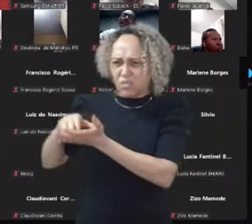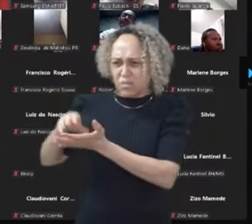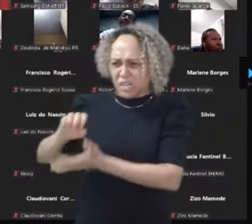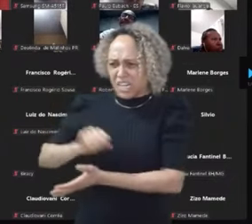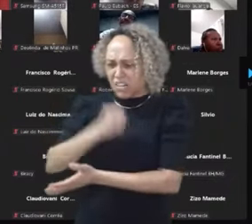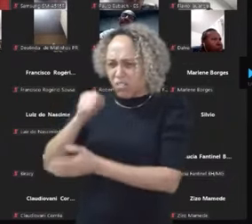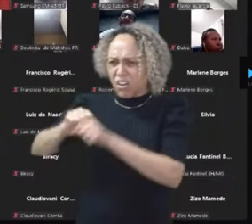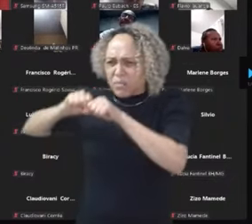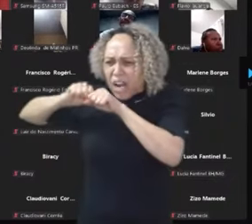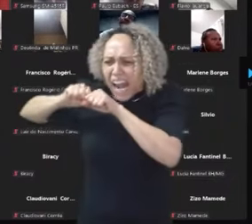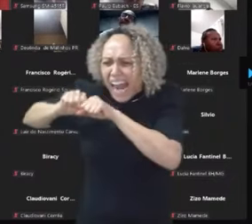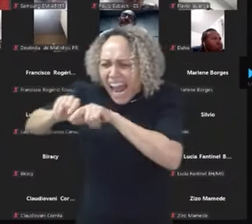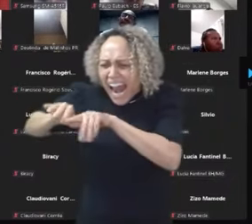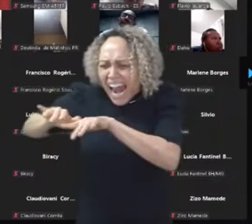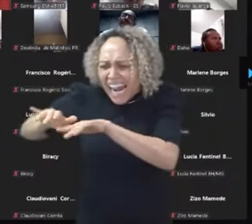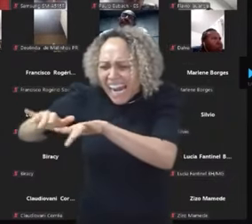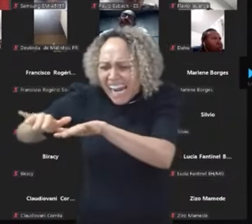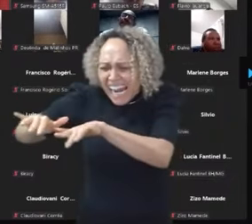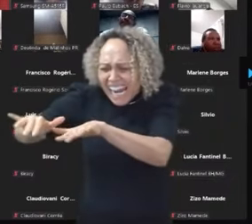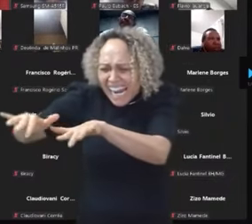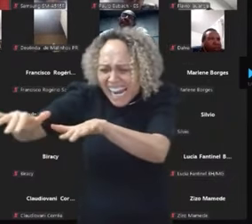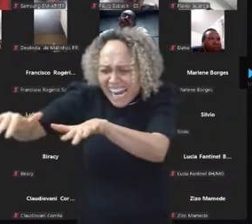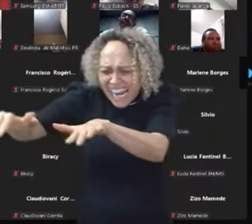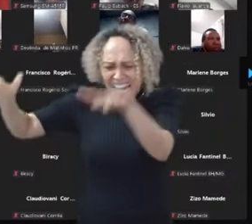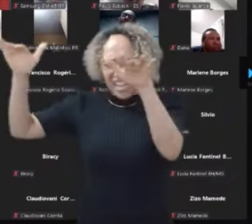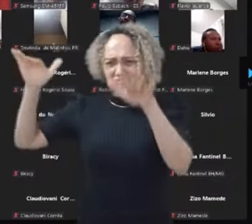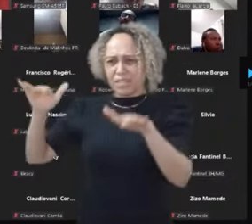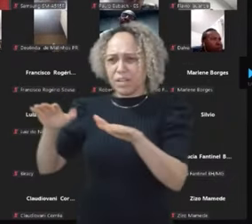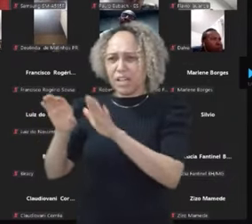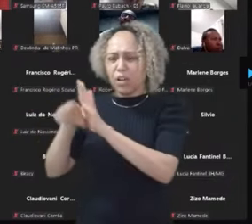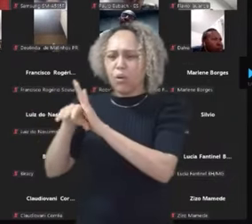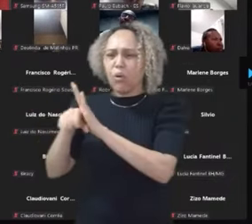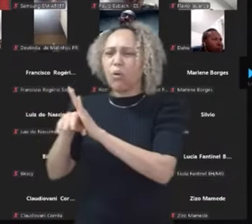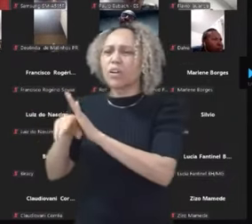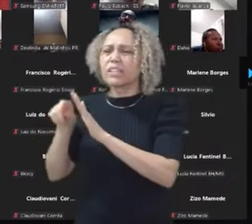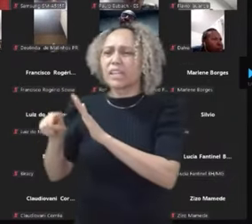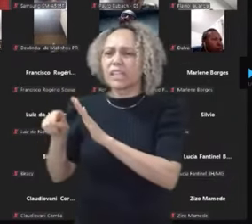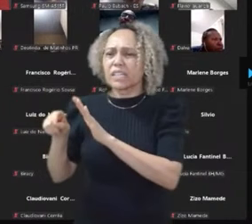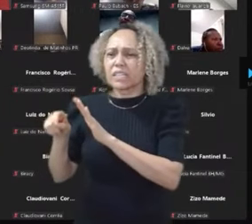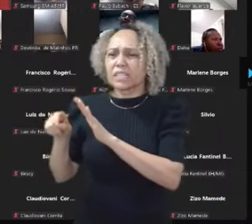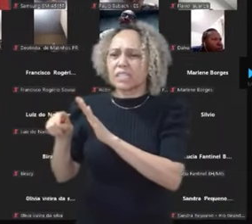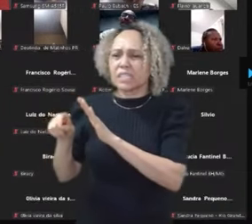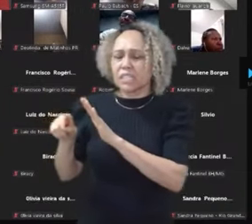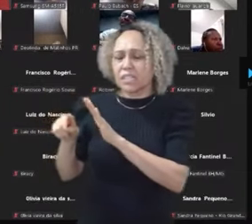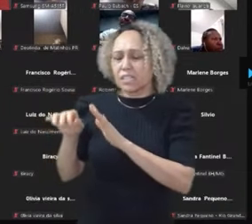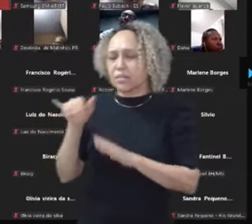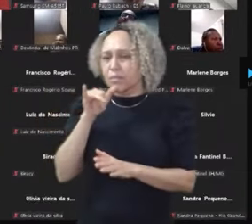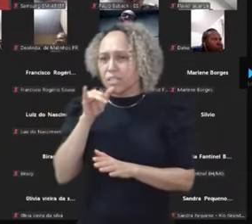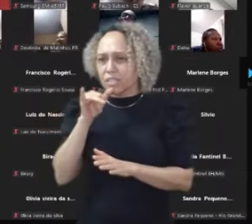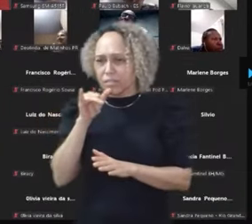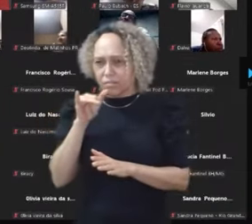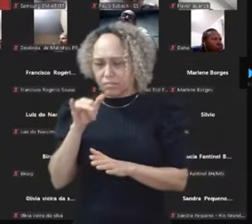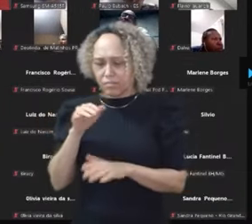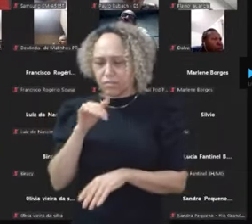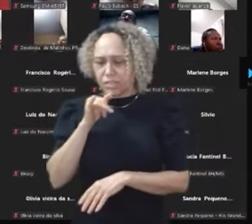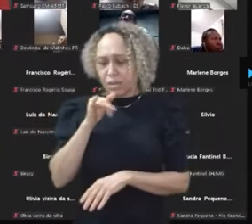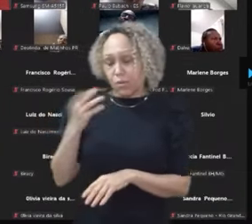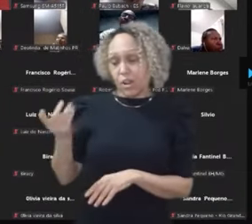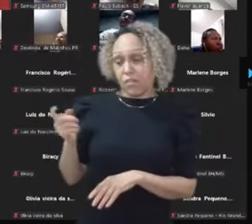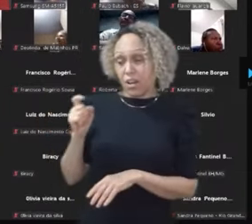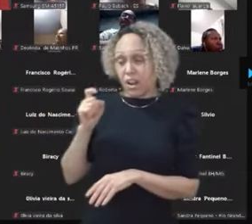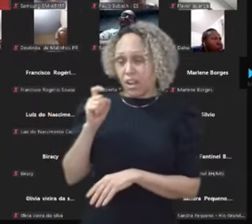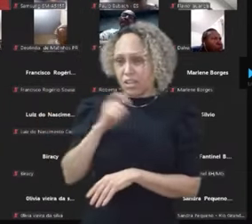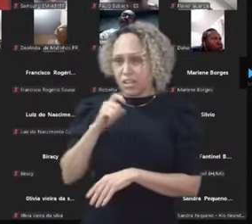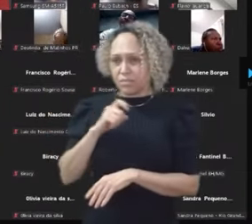bolsonaristas de conteúdo, inclusive conteúdo que uma coisa desmentia a outra. Um exemplo, eles